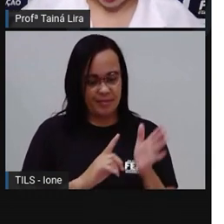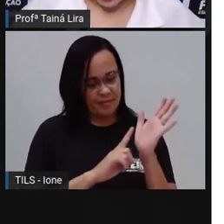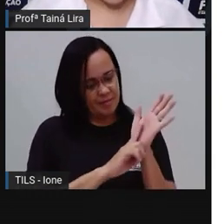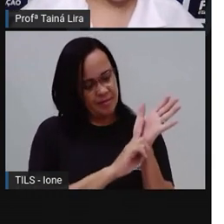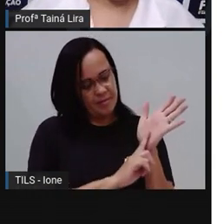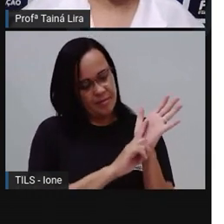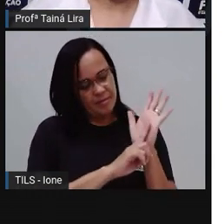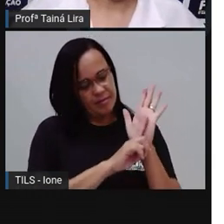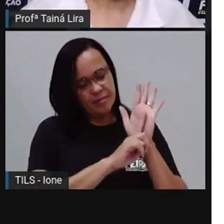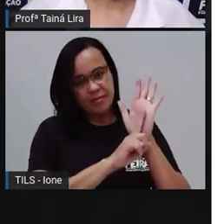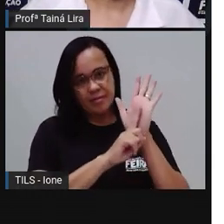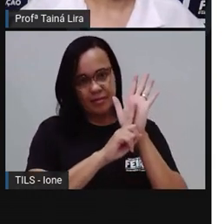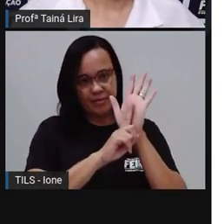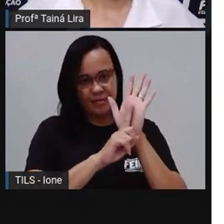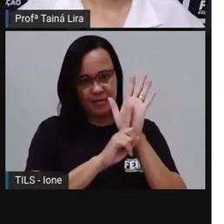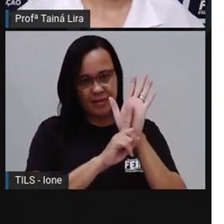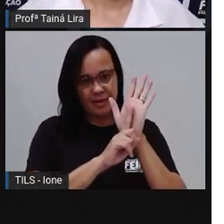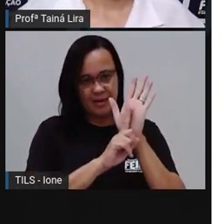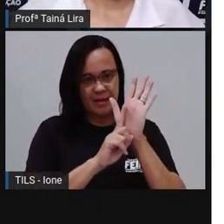dedo, tá bom?